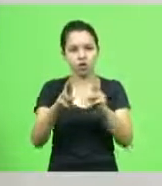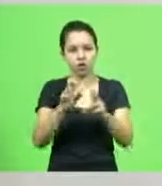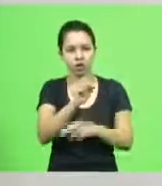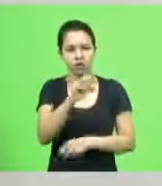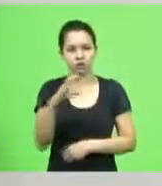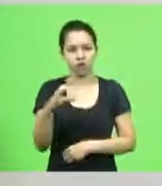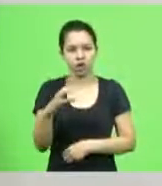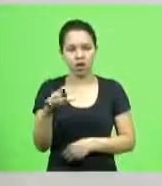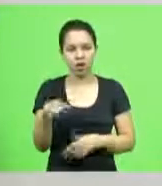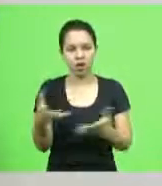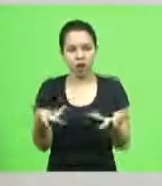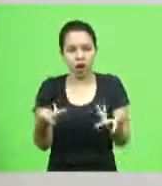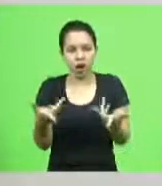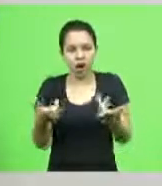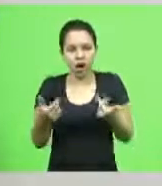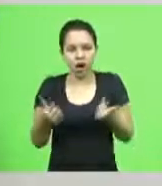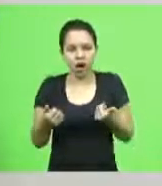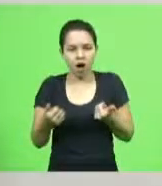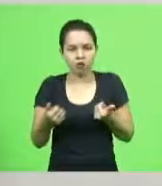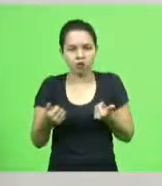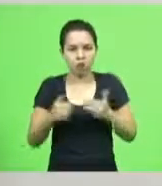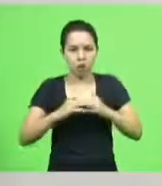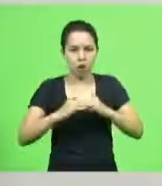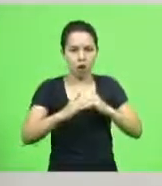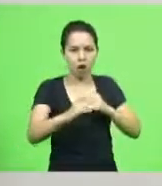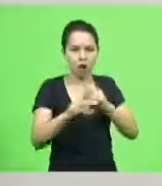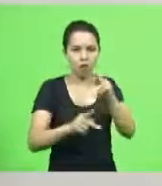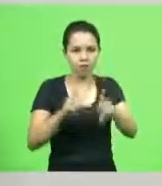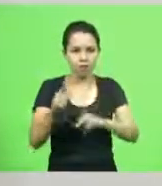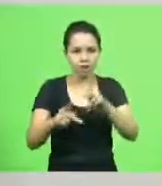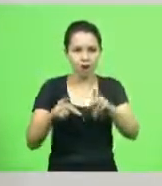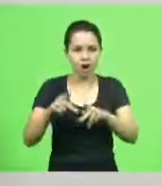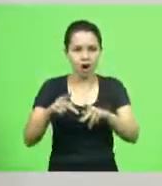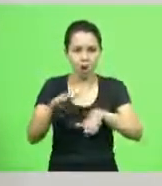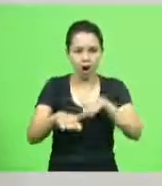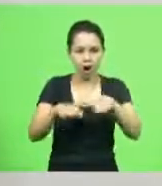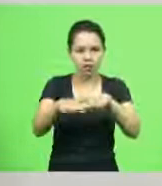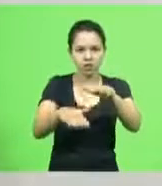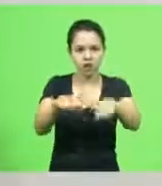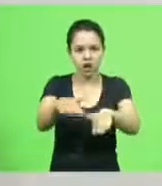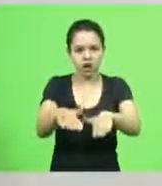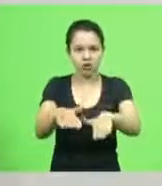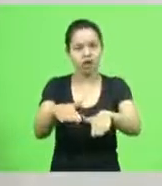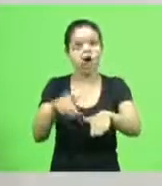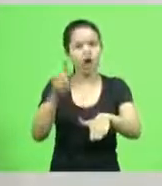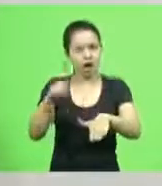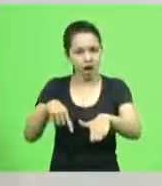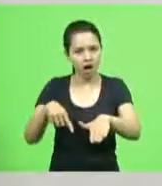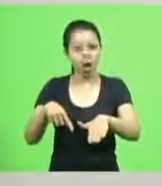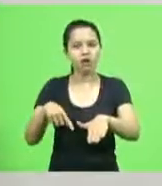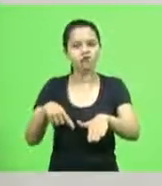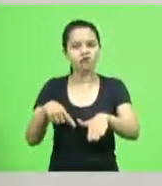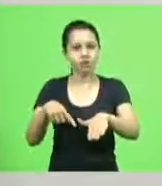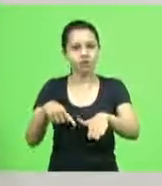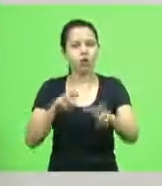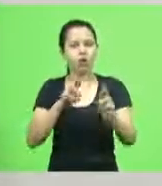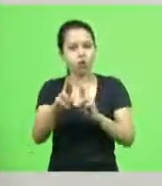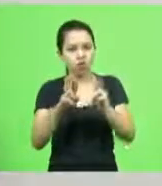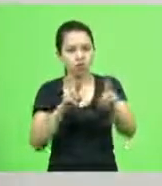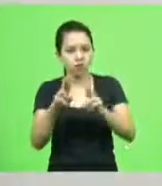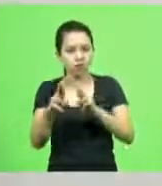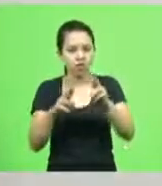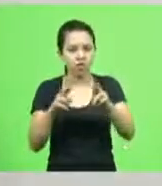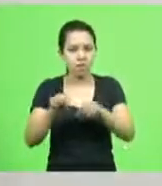a qualidade do asfalto onde o catarinense está andando o catarinense está circulando para o rodovias que soltam